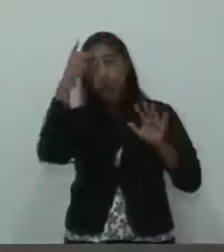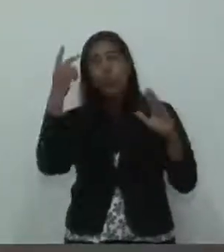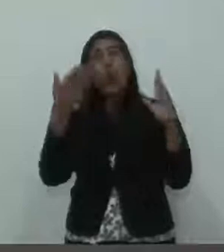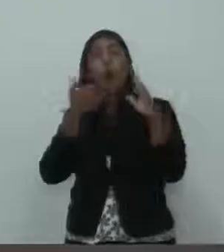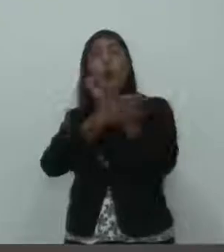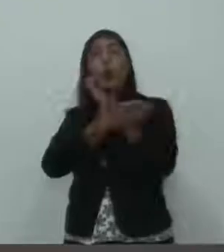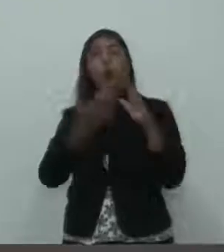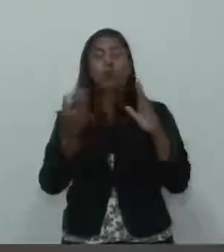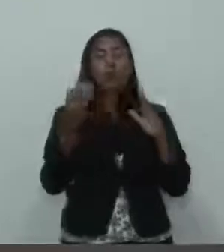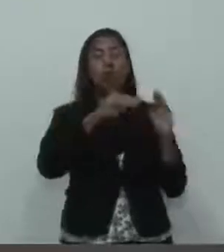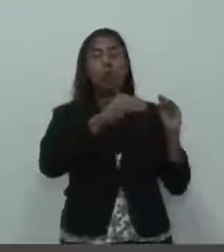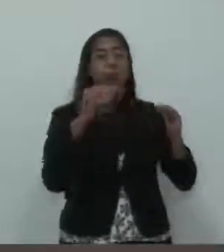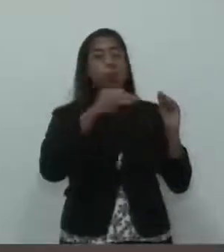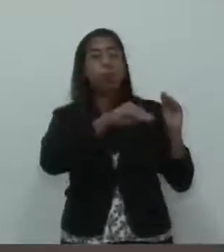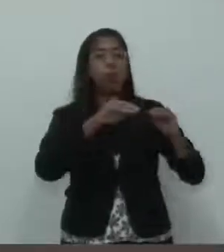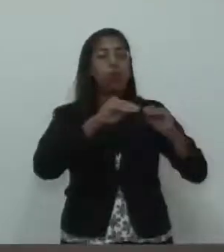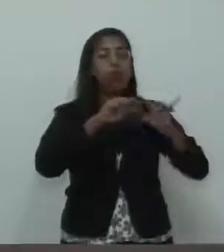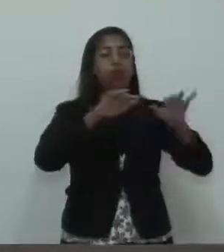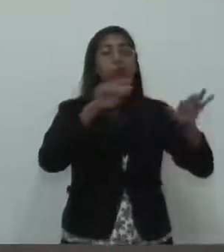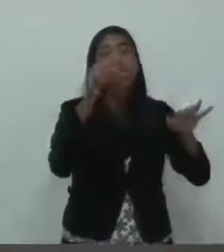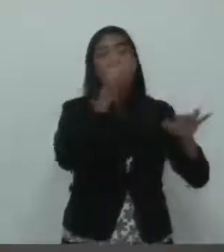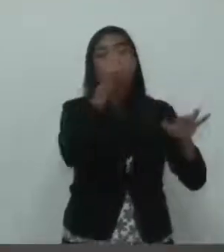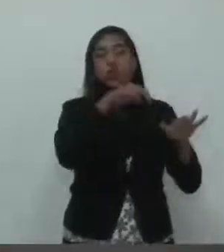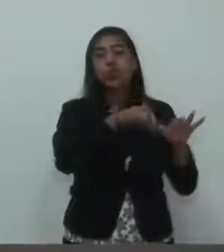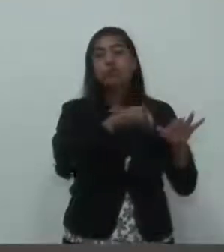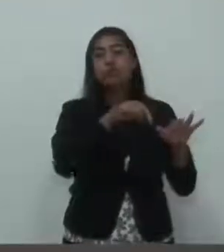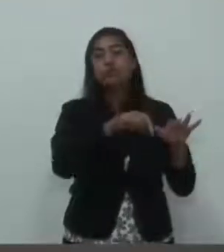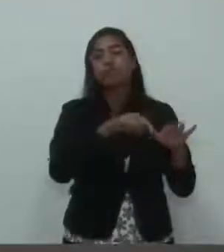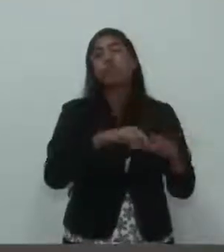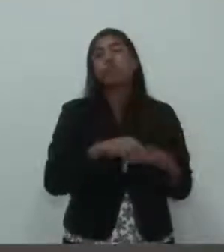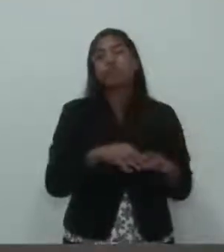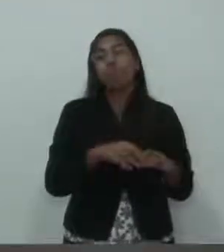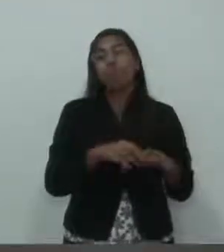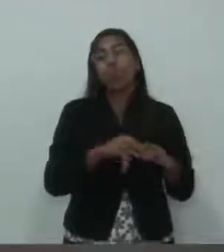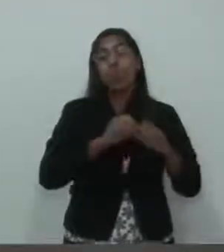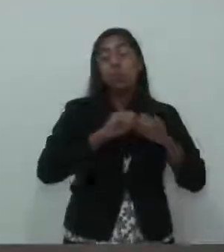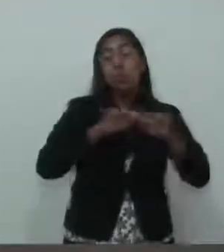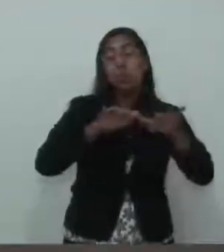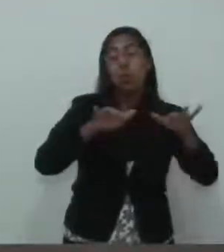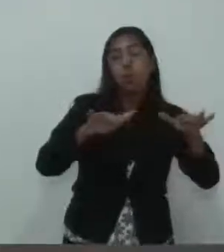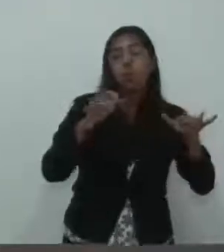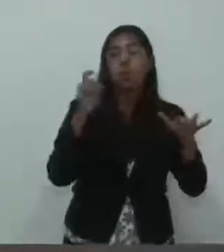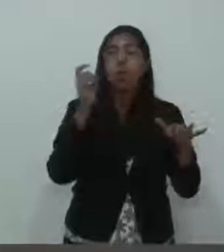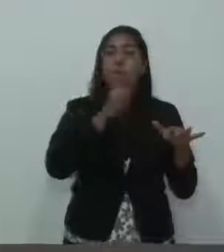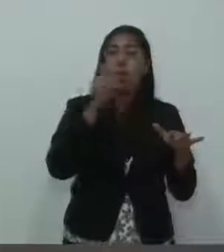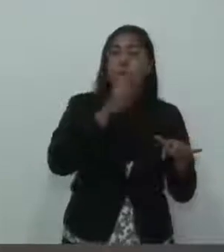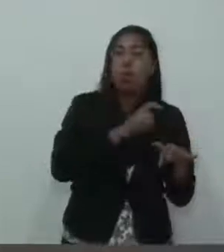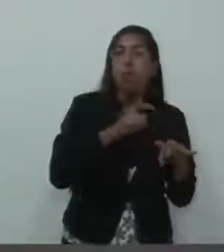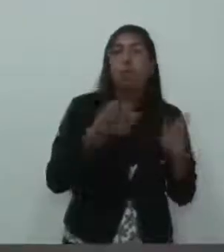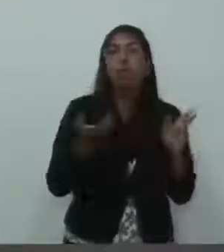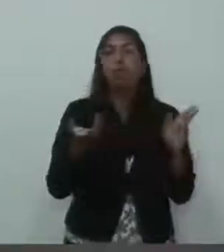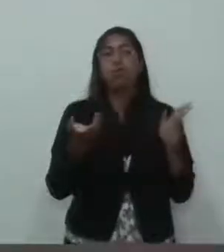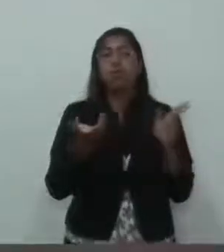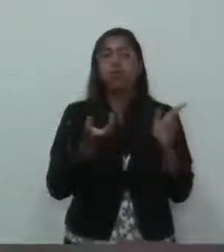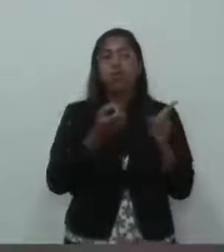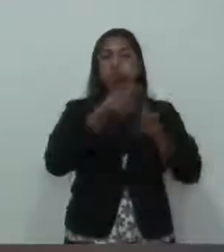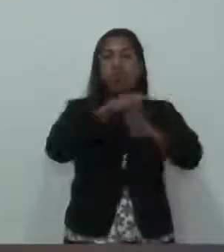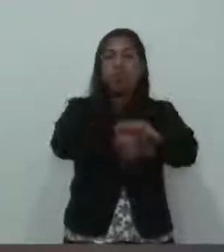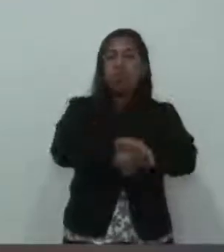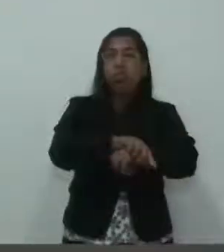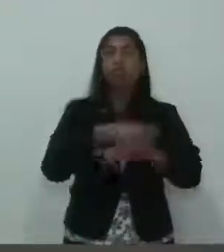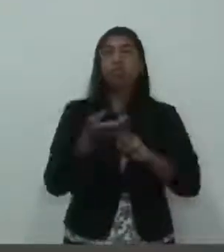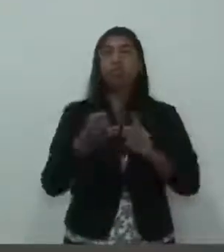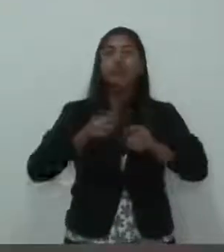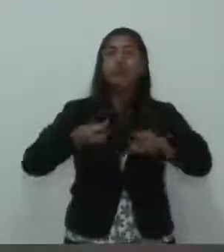desinformação, para deturpar fatos, levar informações distorcidas, falsas, manipuladas. E hoje as pessoas que